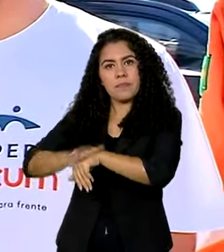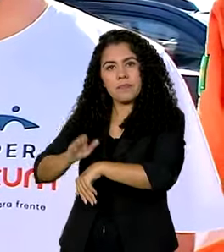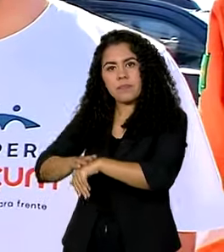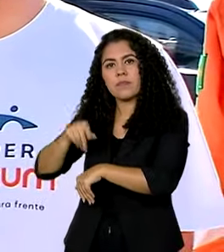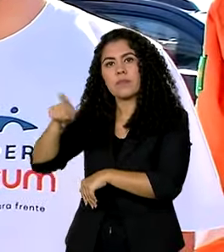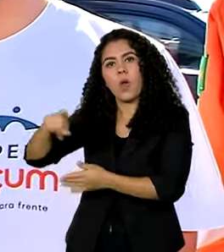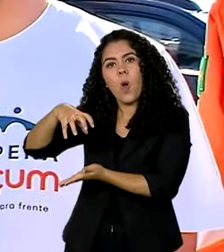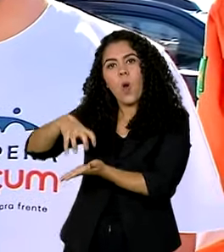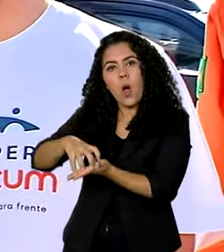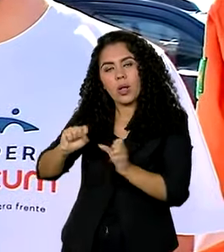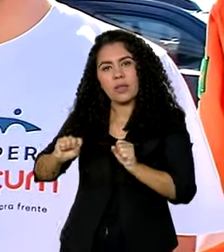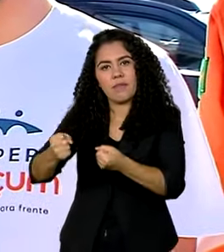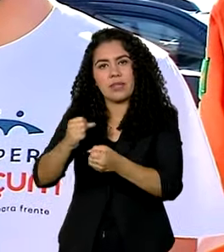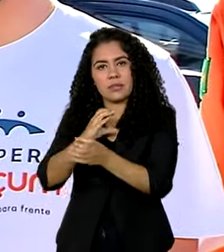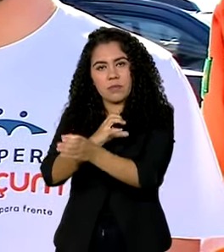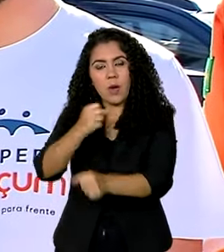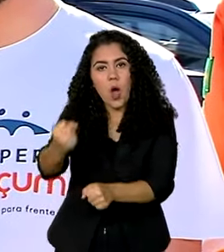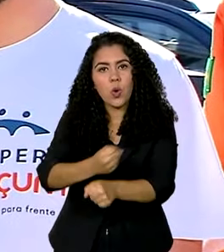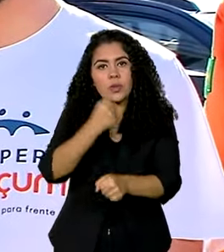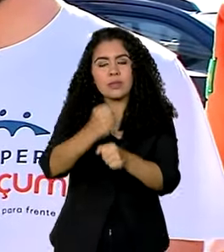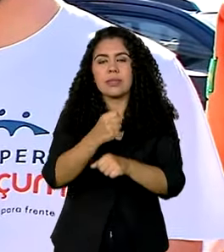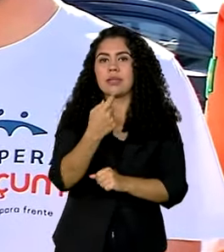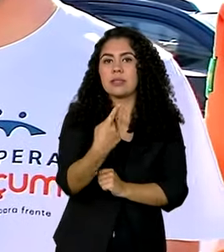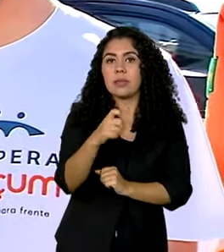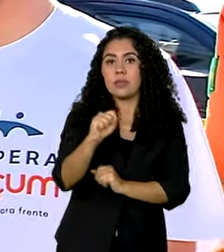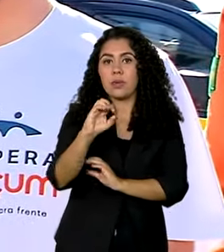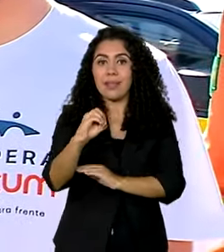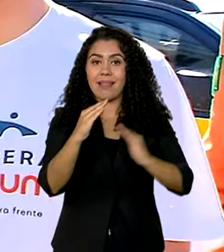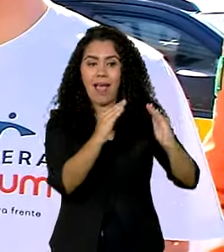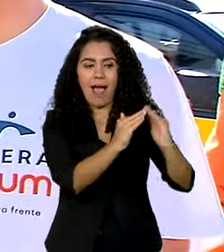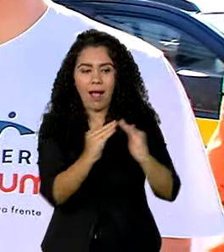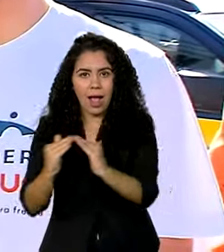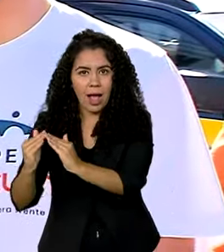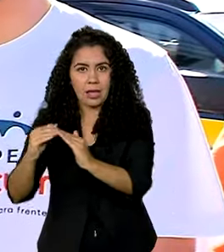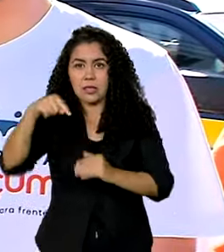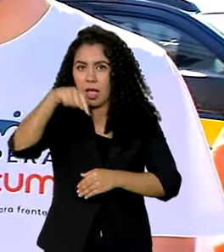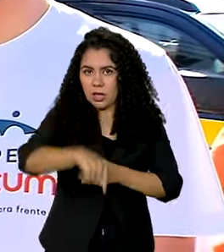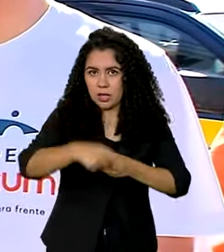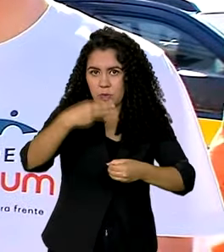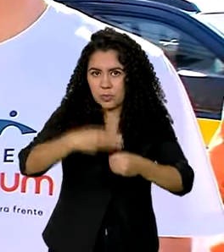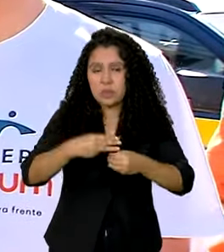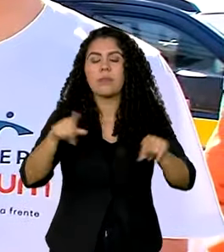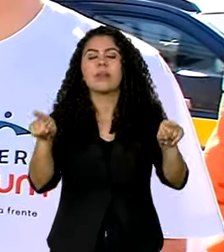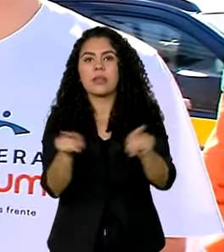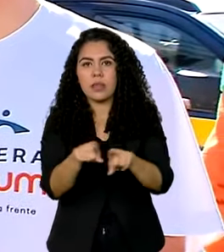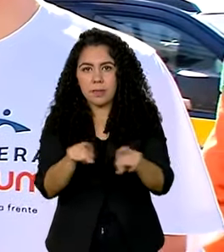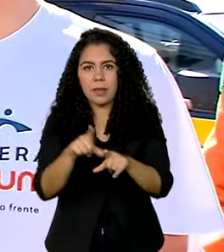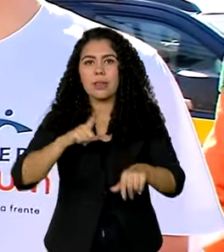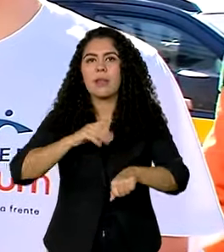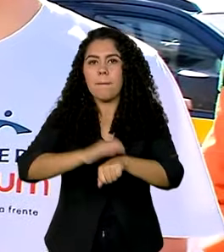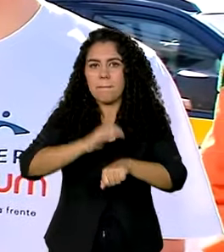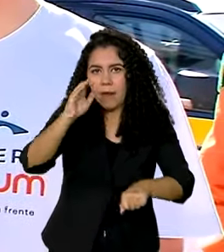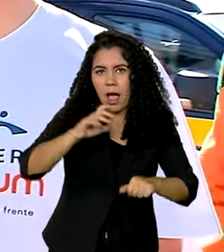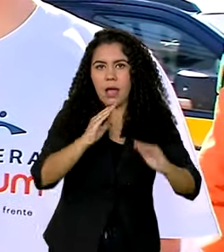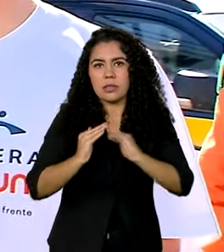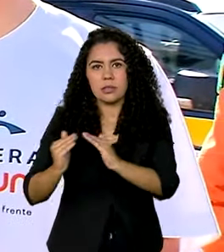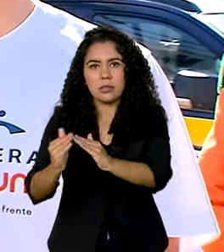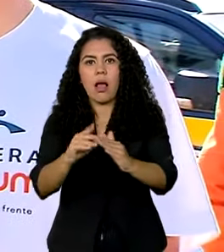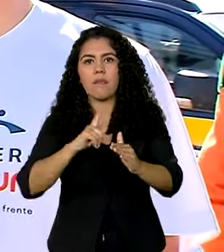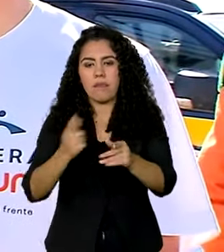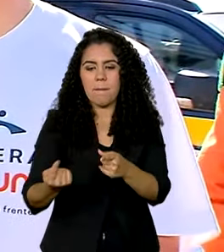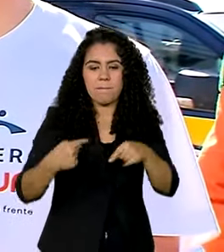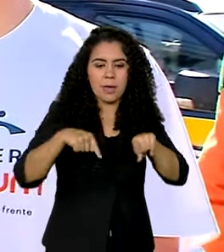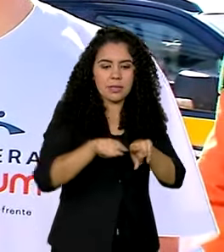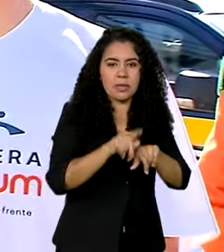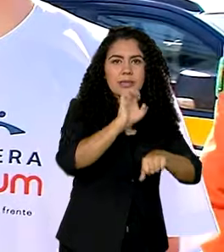para a construção de cerca de 180 casas aqui no município, mais um outro grupo de casas que será construído em parceria com o governo do estado.